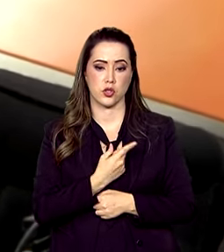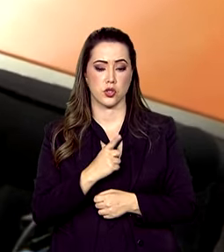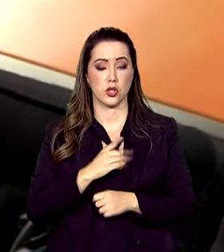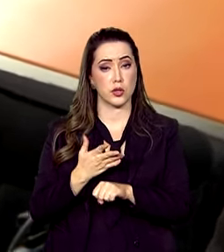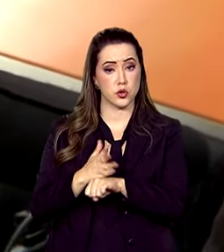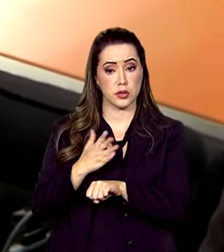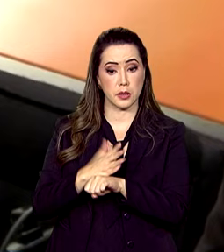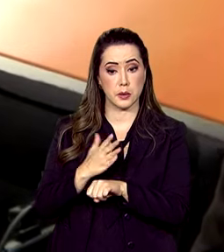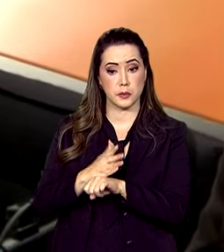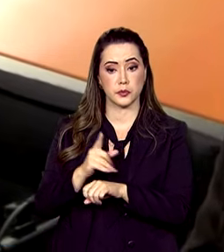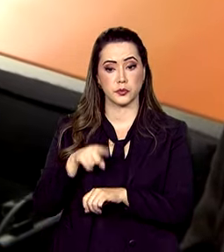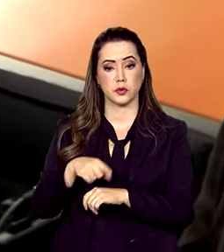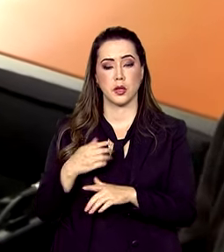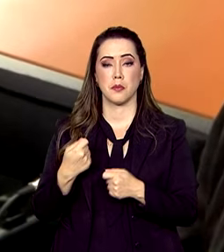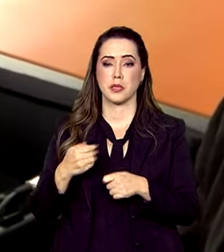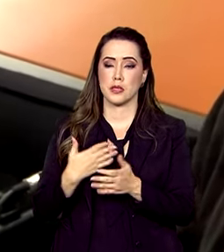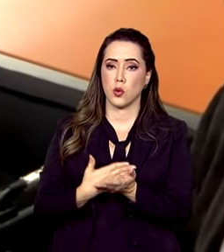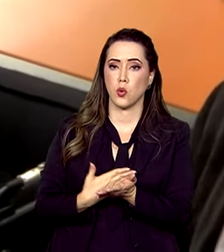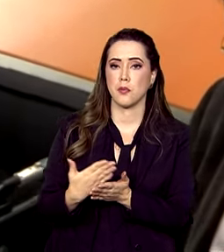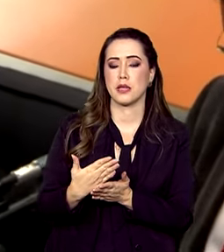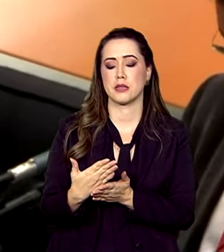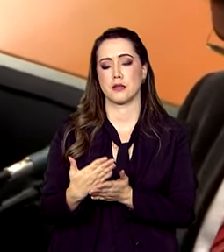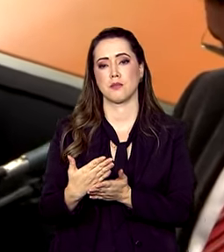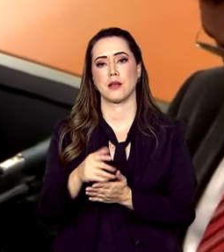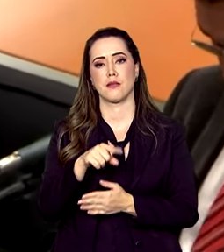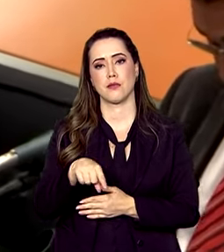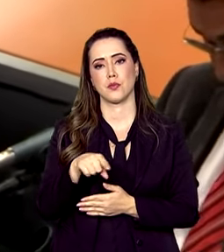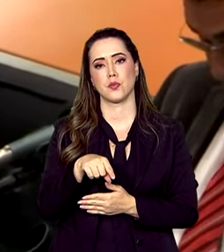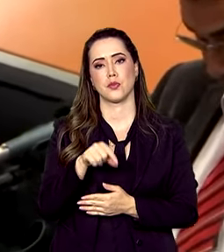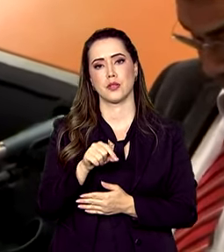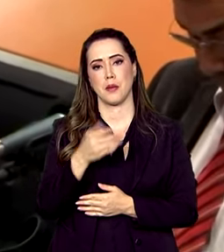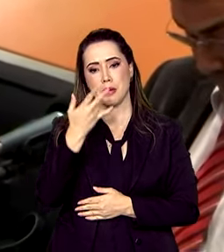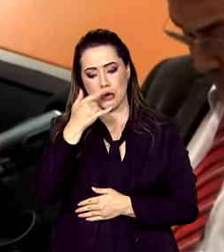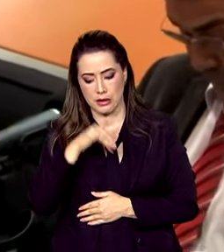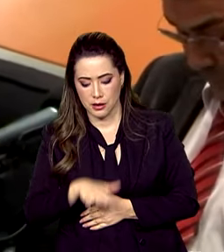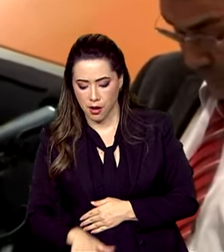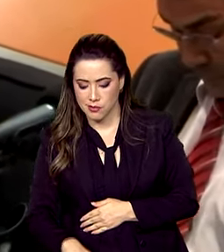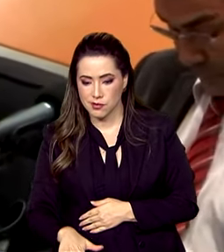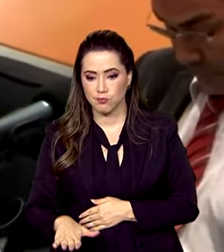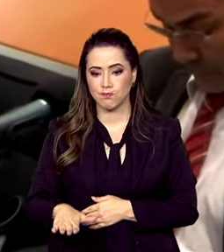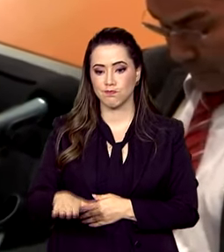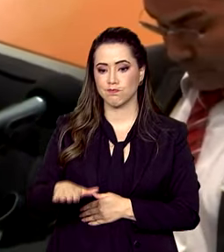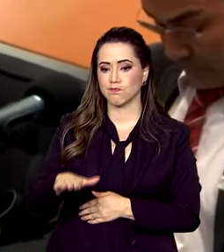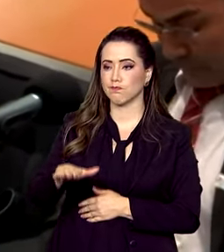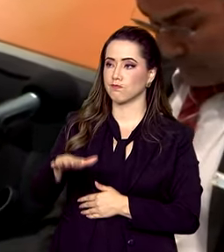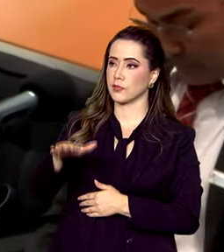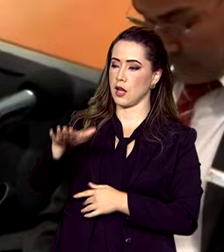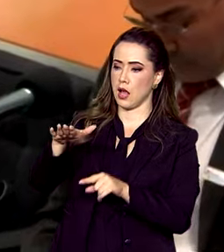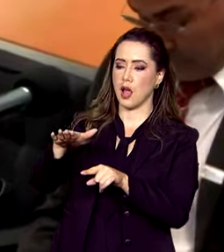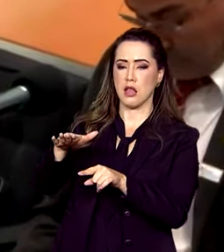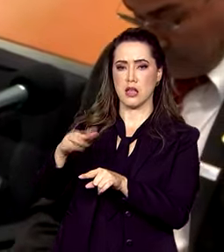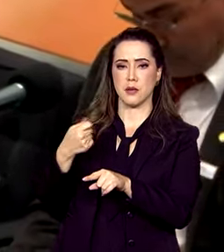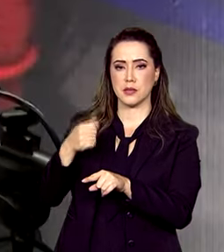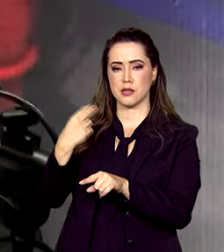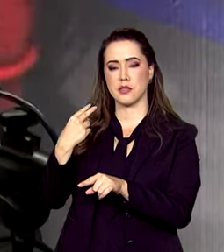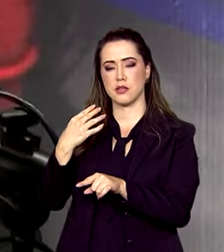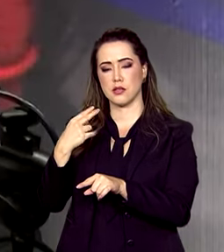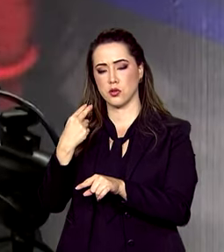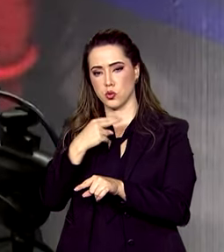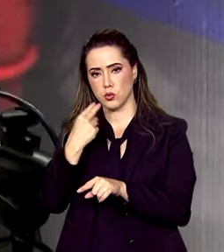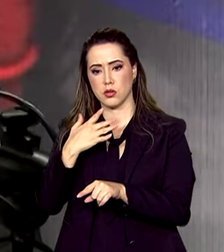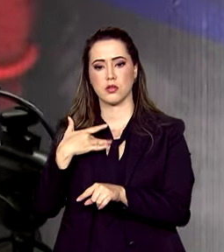capacitação tem de começar pela infância, por uma infância saudável.